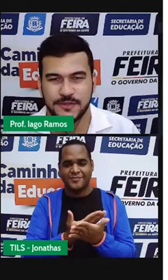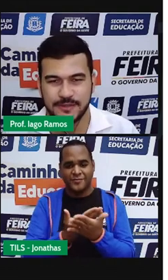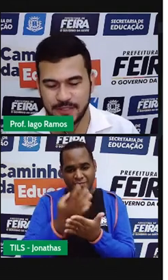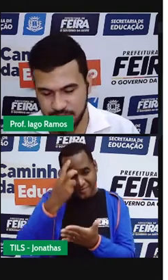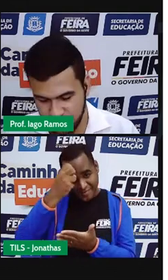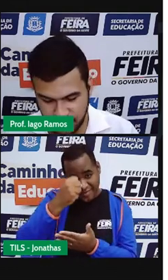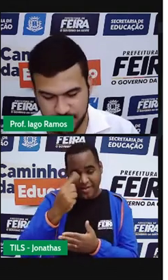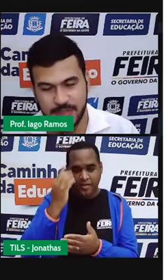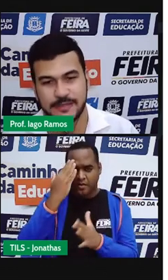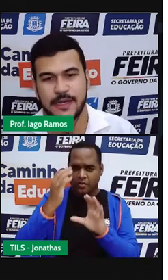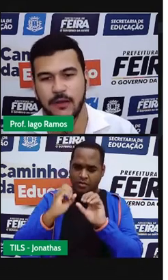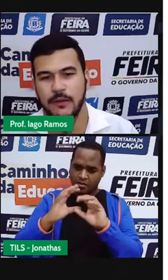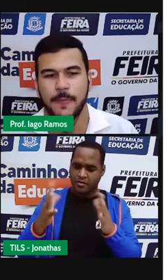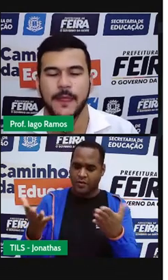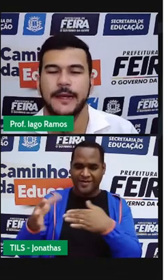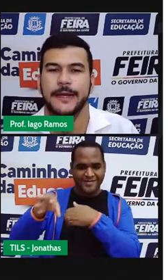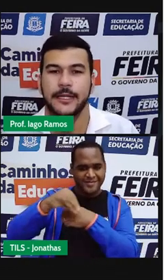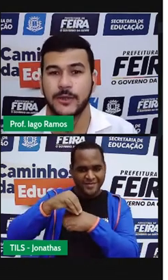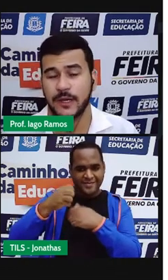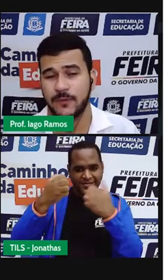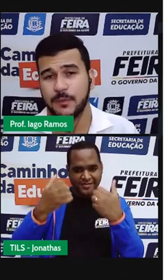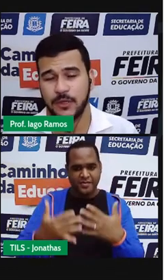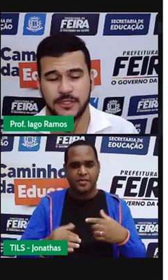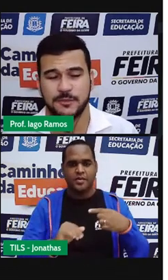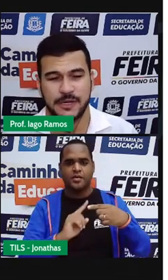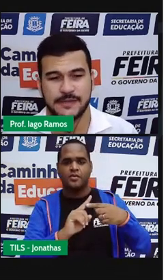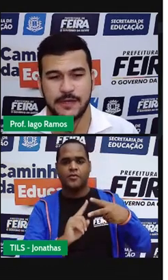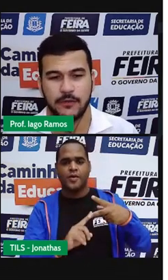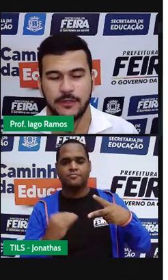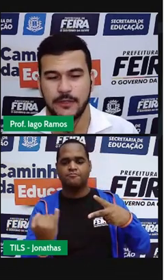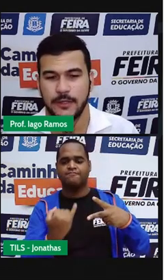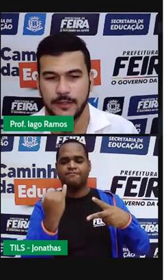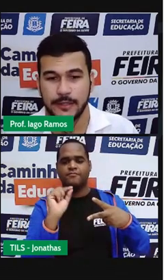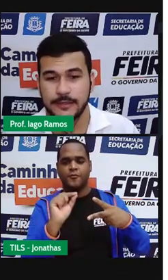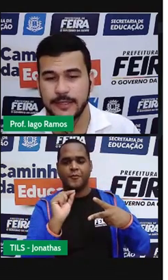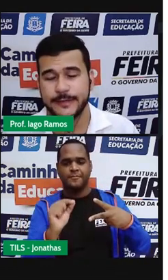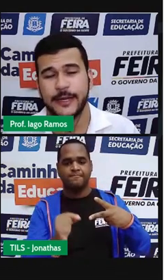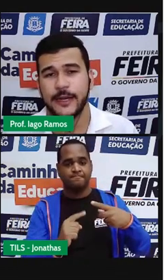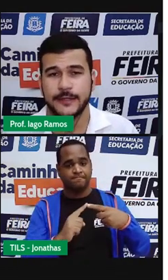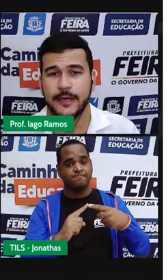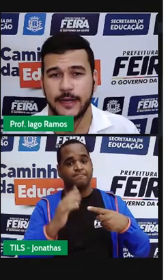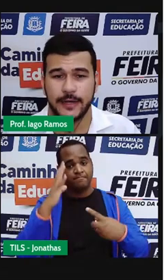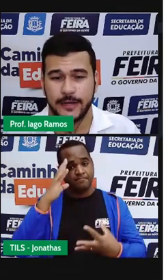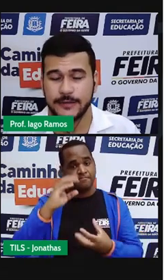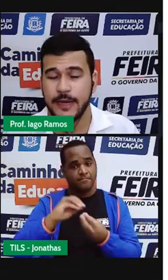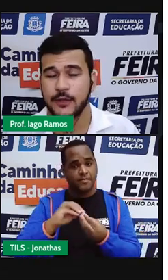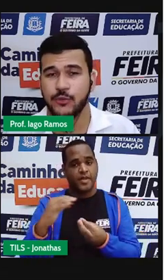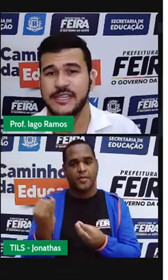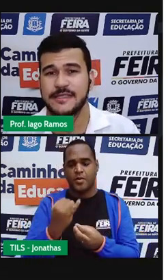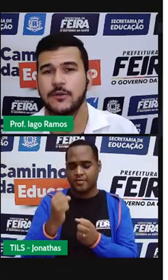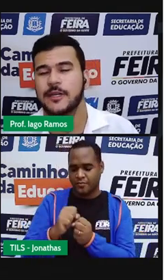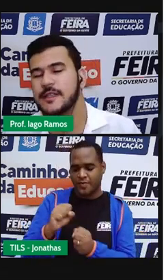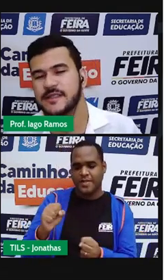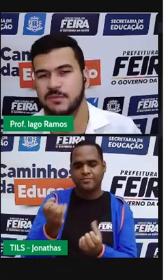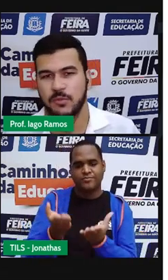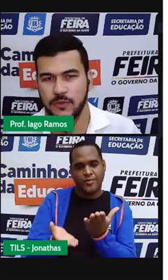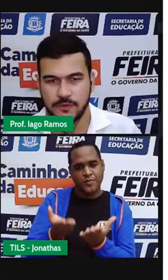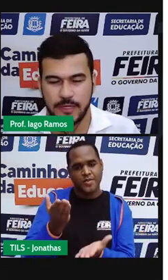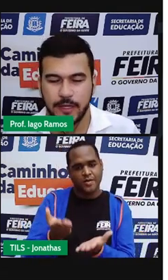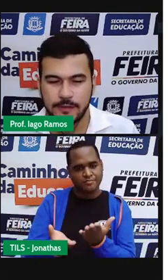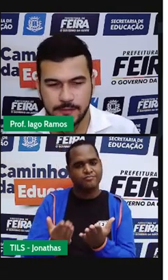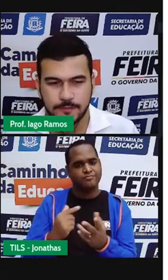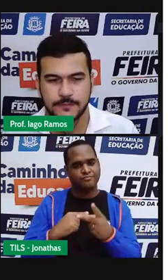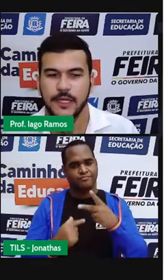entendido as coisas que a gente trouxe para essa aula. E o que é foi importante para essa aula? Entender a ideia do que são grandezas